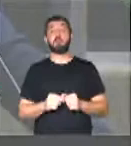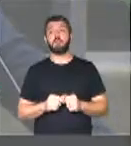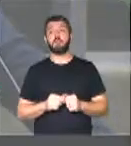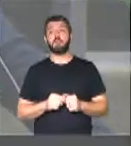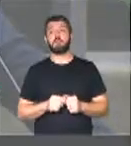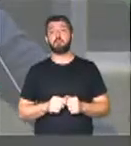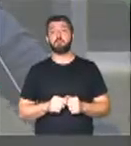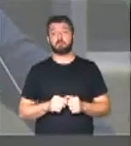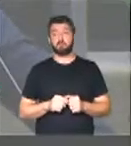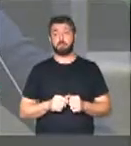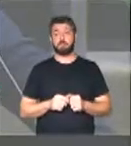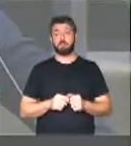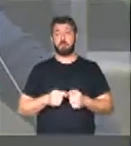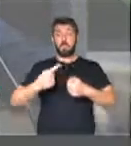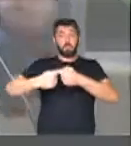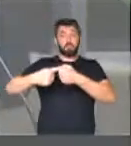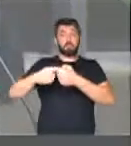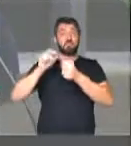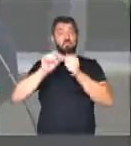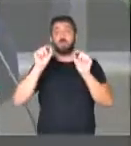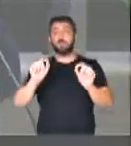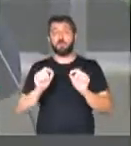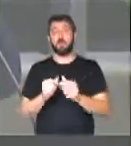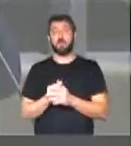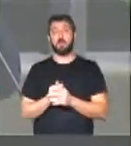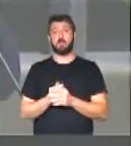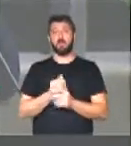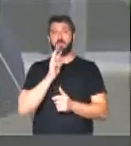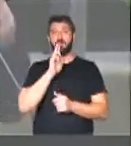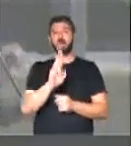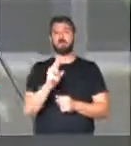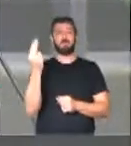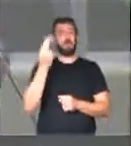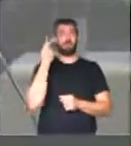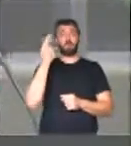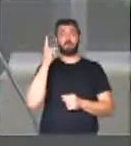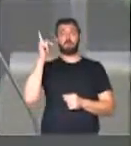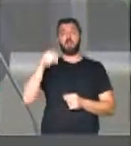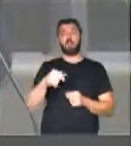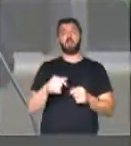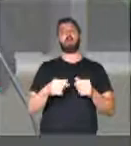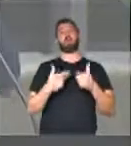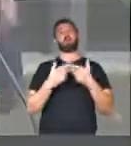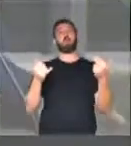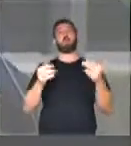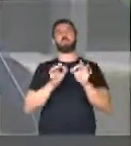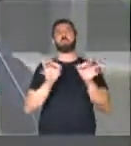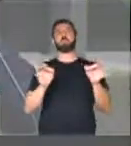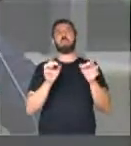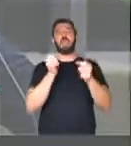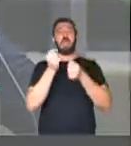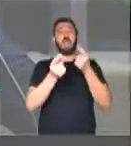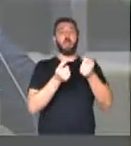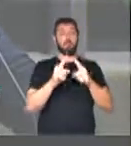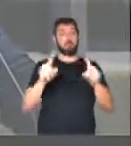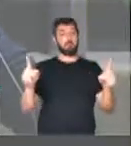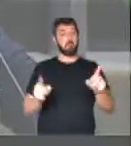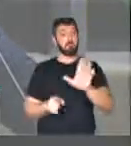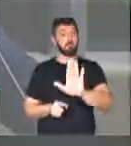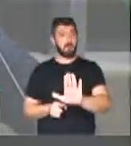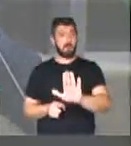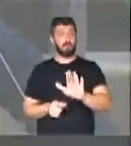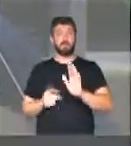unidades federativas e os municípios. Não há resposta. que tem são iniciativas pontuais. No entanto,